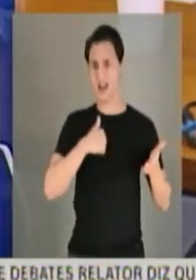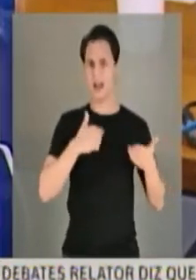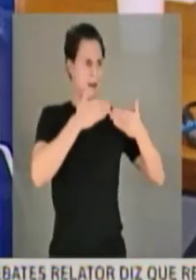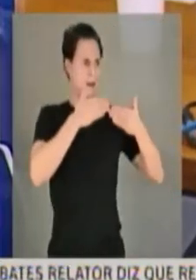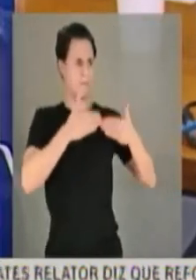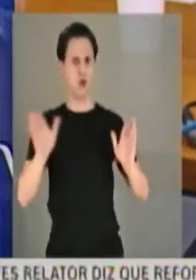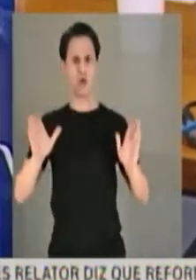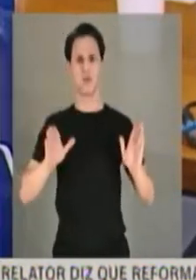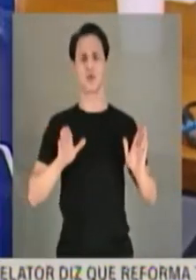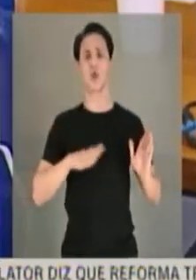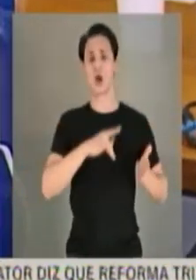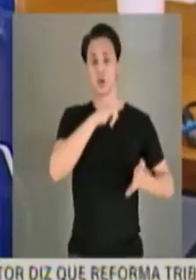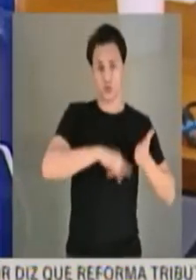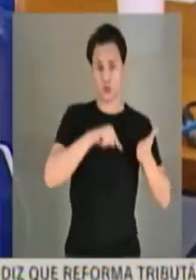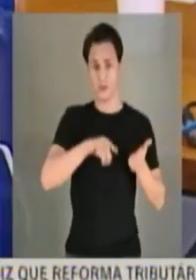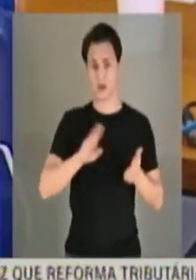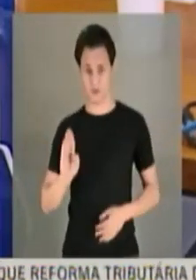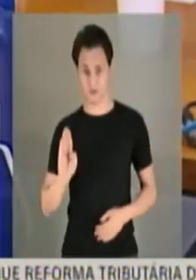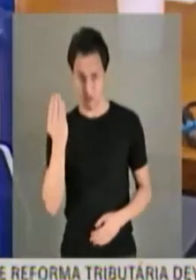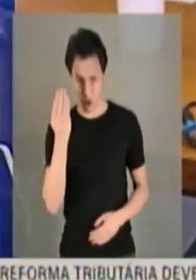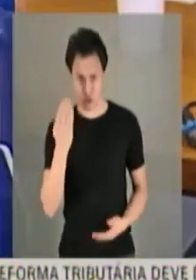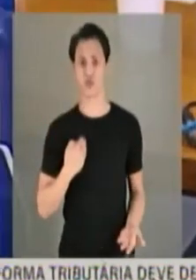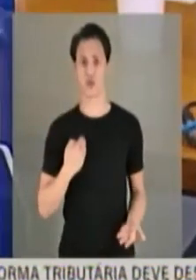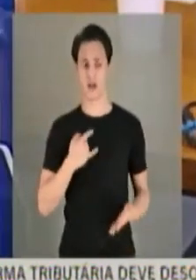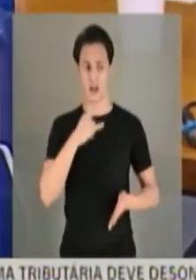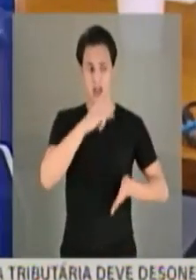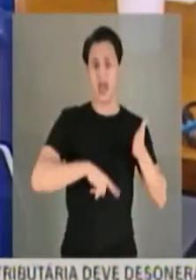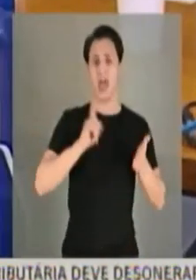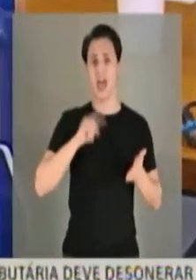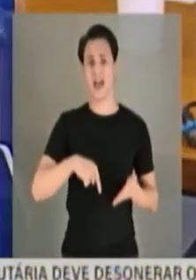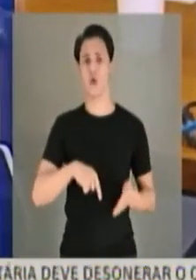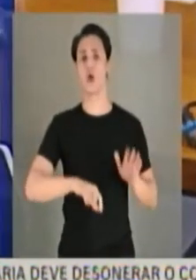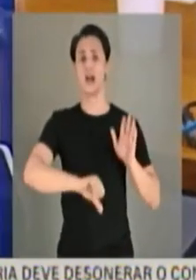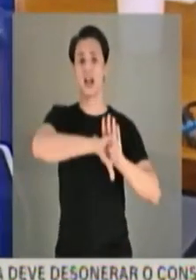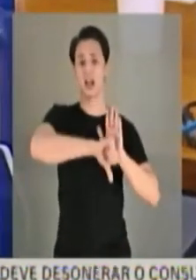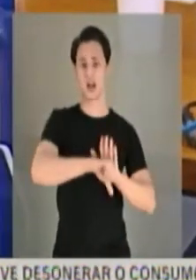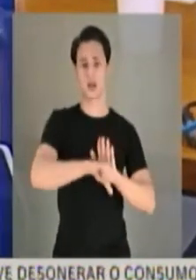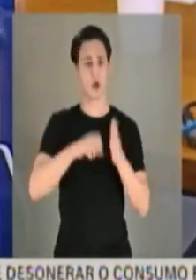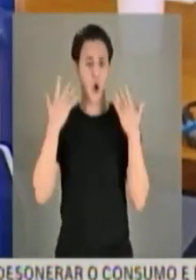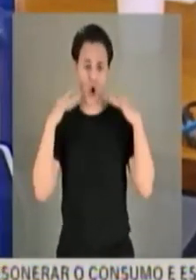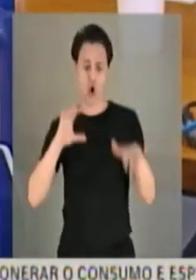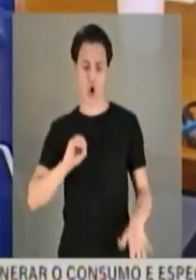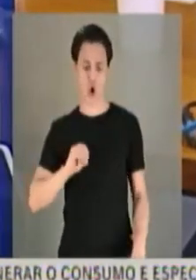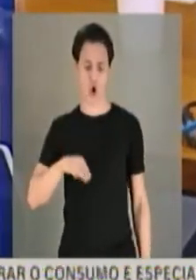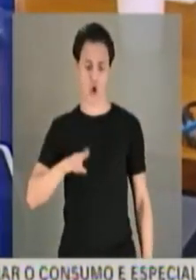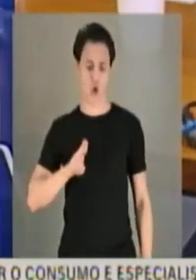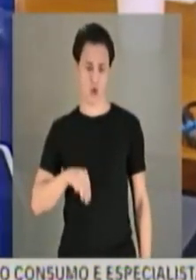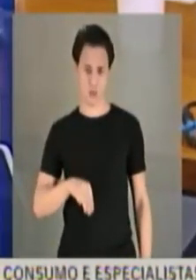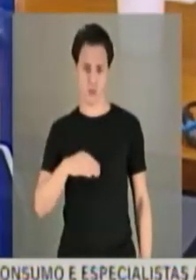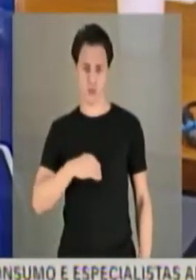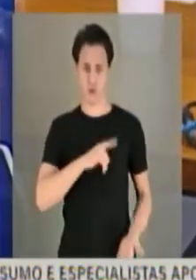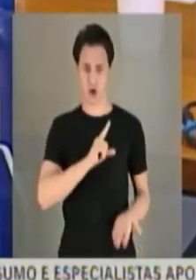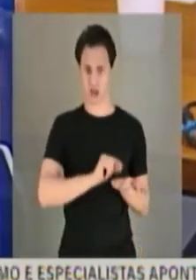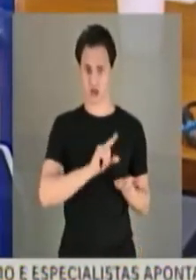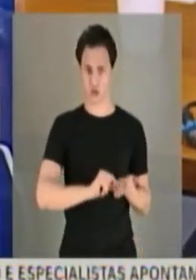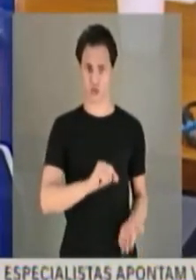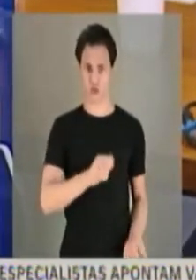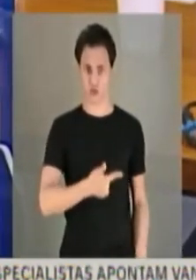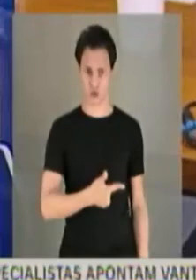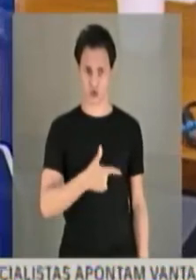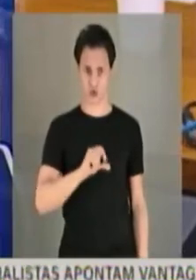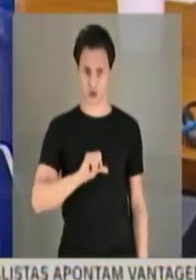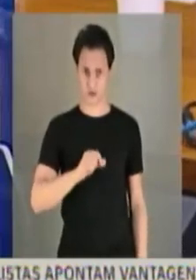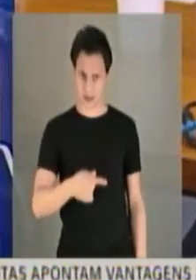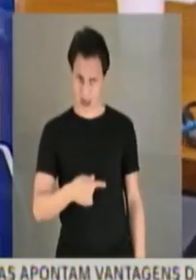Isso é crime comum e crime de responsabilidade, senhor presidente. É crime comum, não digo nem no 297, o senador Fabiano Contará